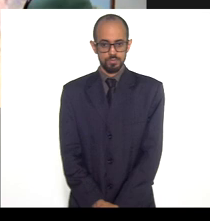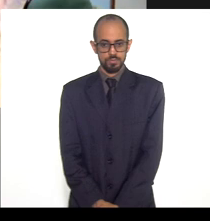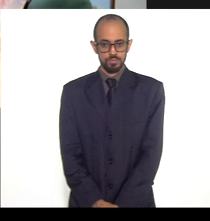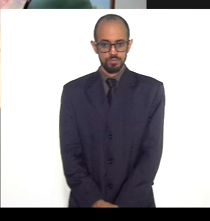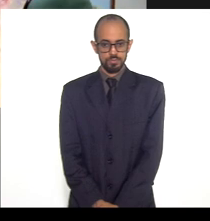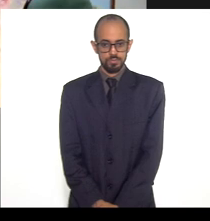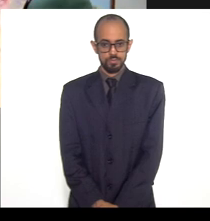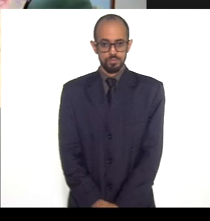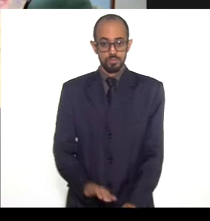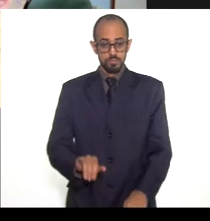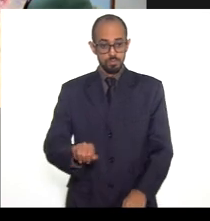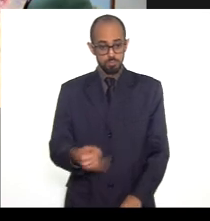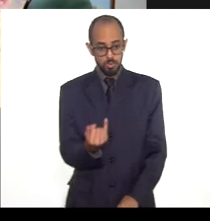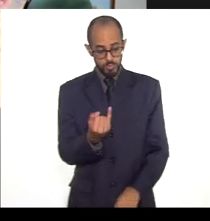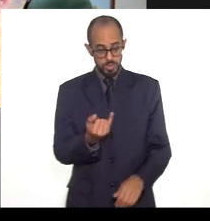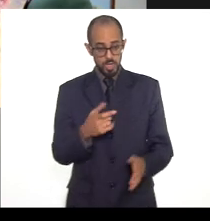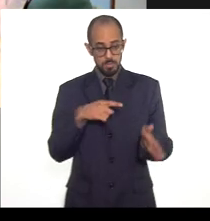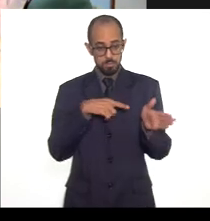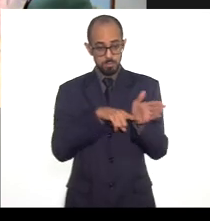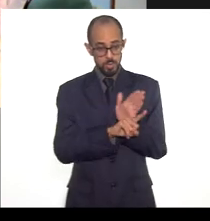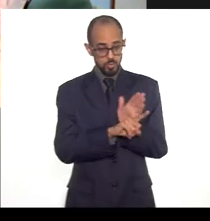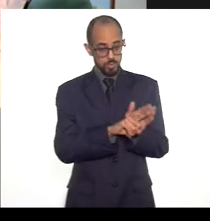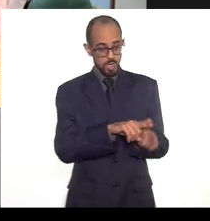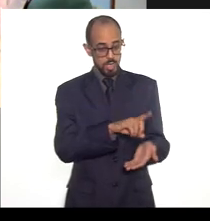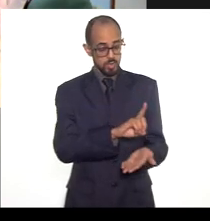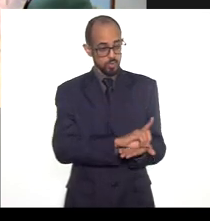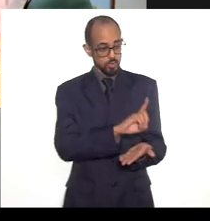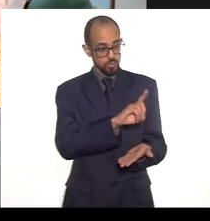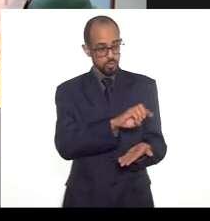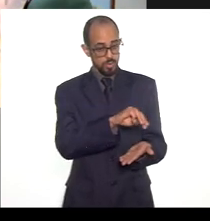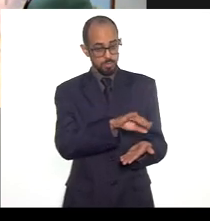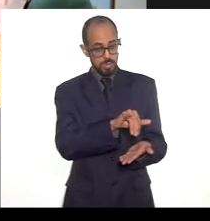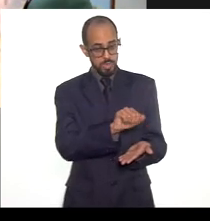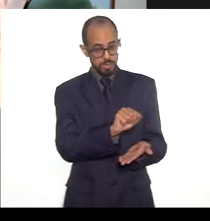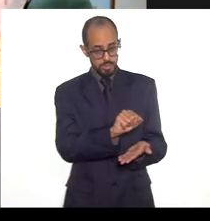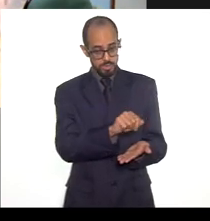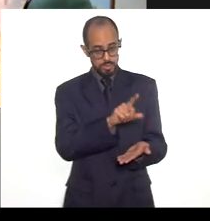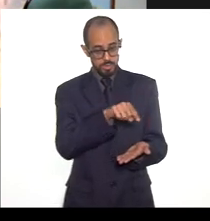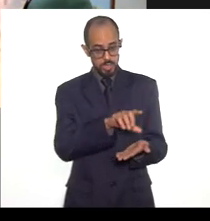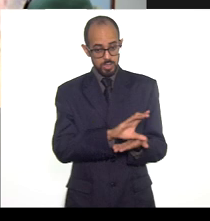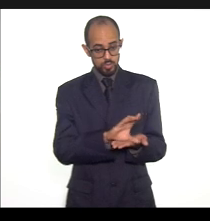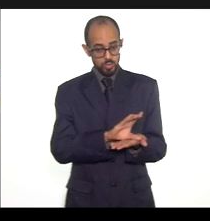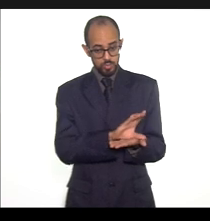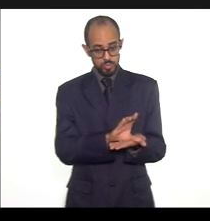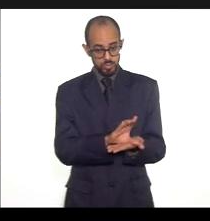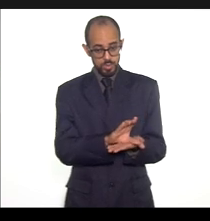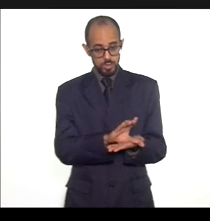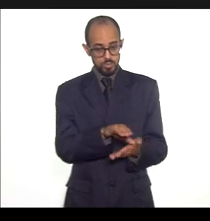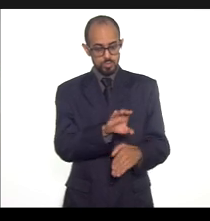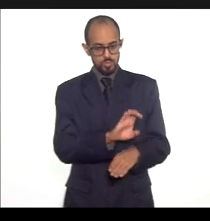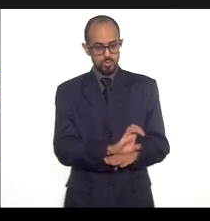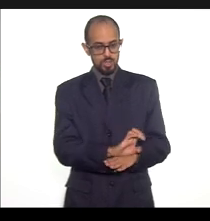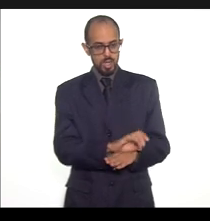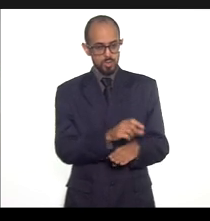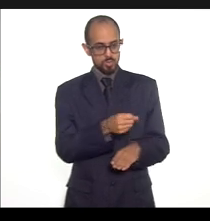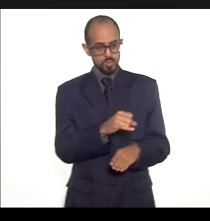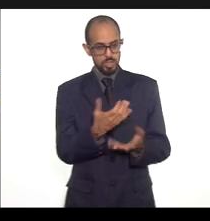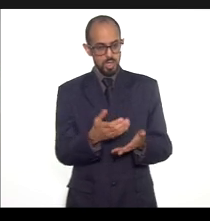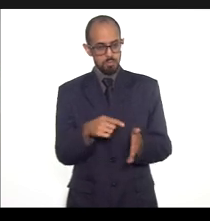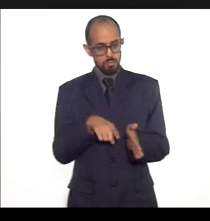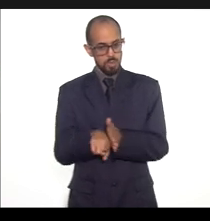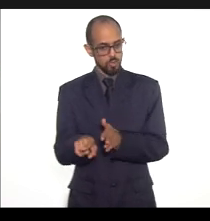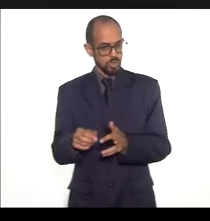deixa eu aproveitar e perguntar a Doutora Maria Augusta que está pelo Conselho de Secretários Municipais se vai querer fazer alguma pergunta